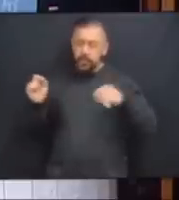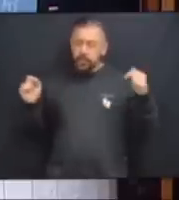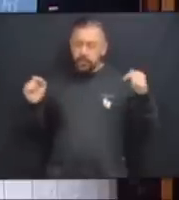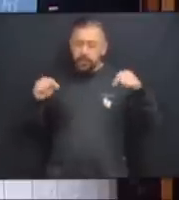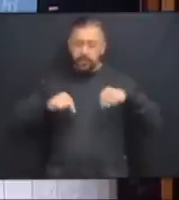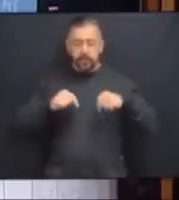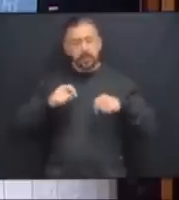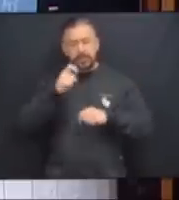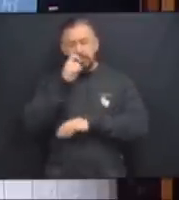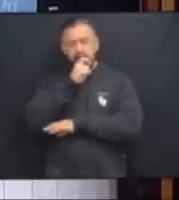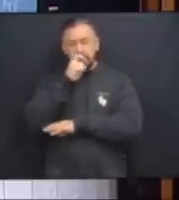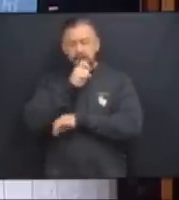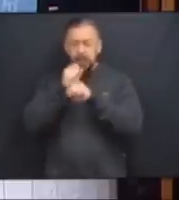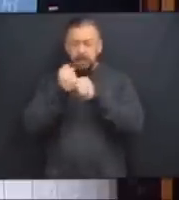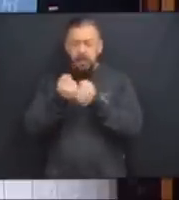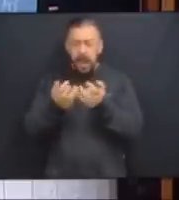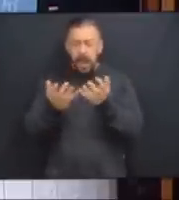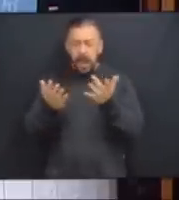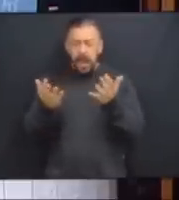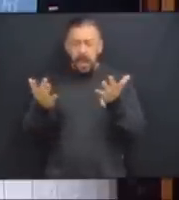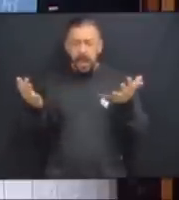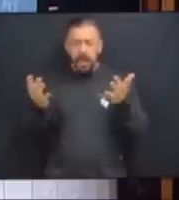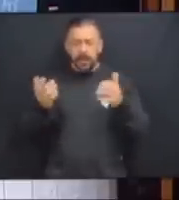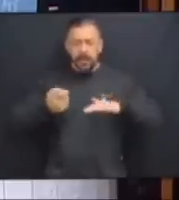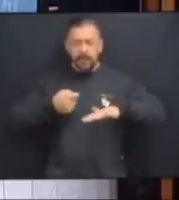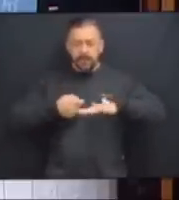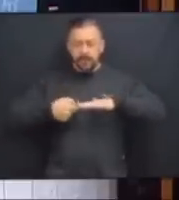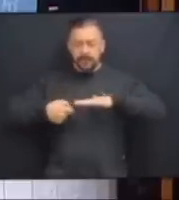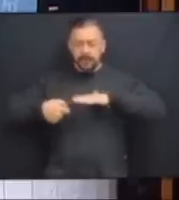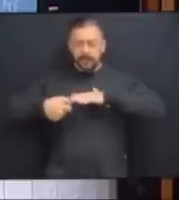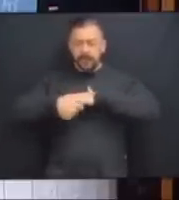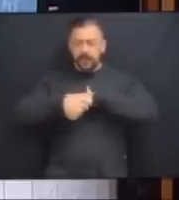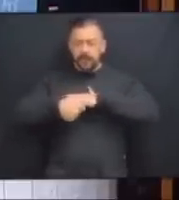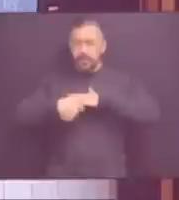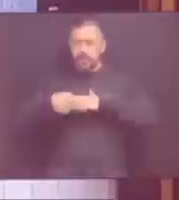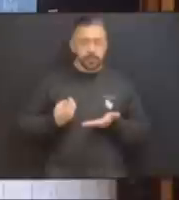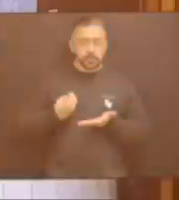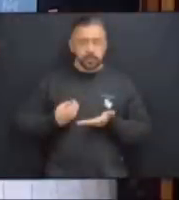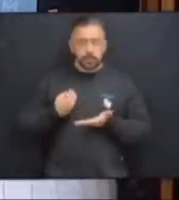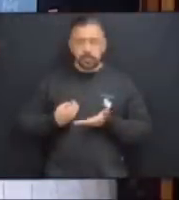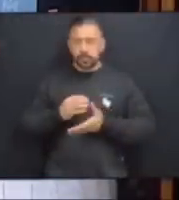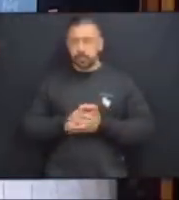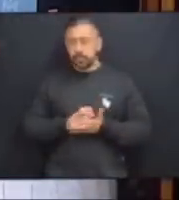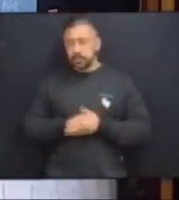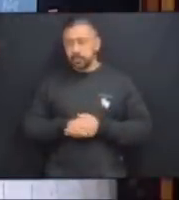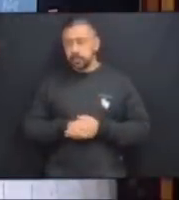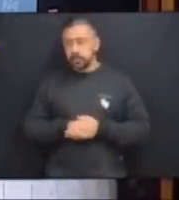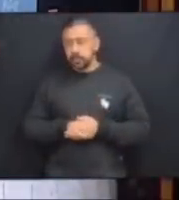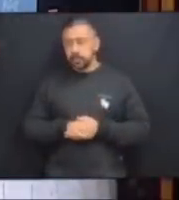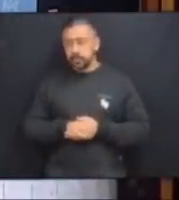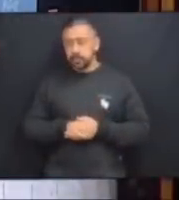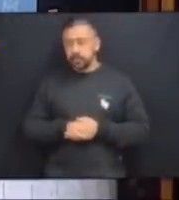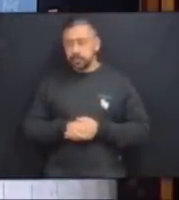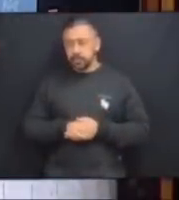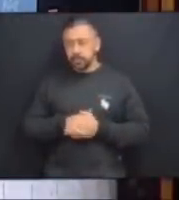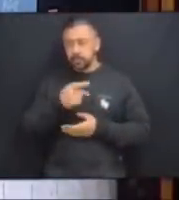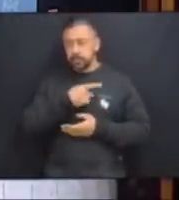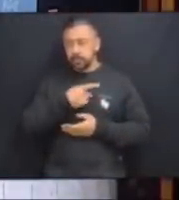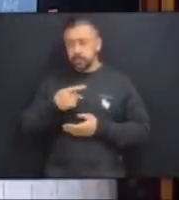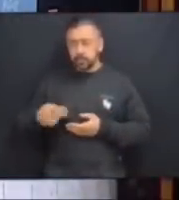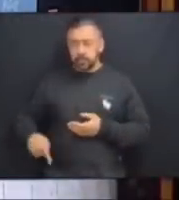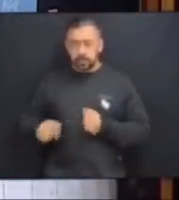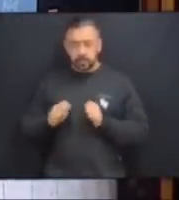descaradamente. Fake news, ele está acostumado. O nosso presidente da Assembleia,